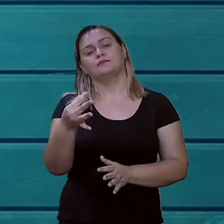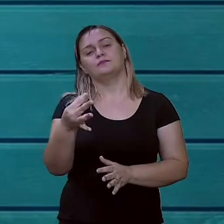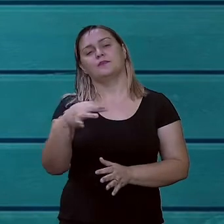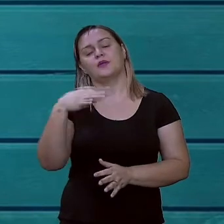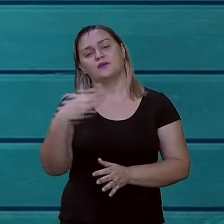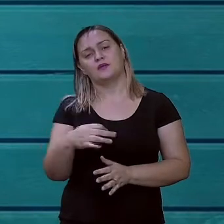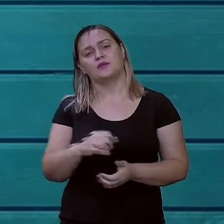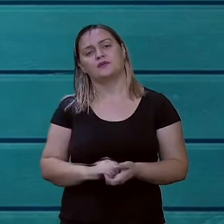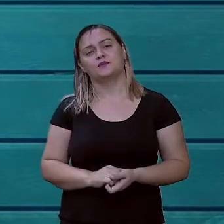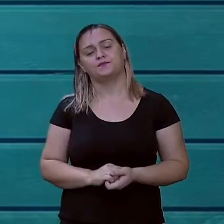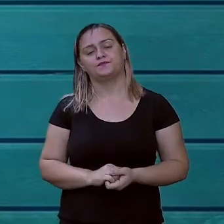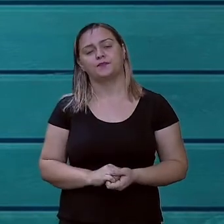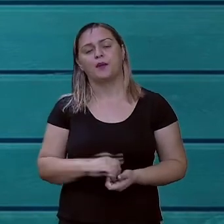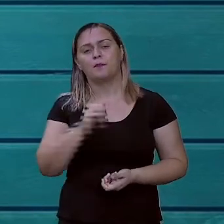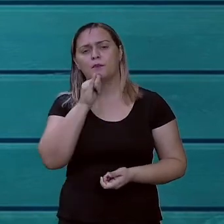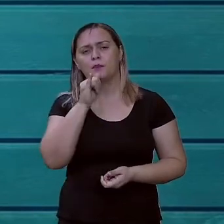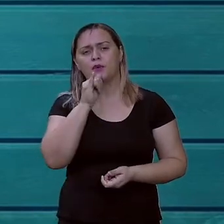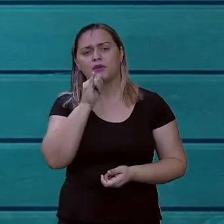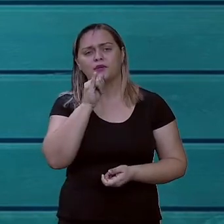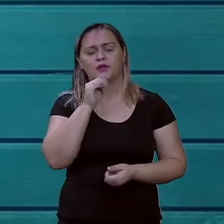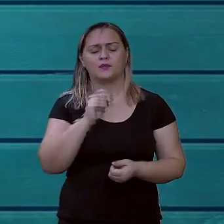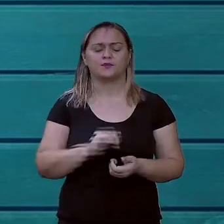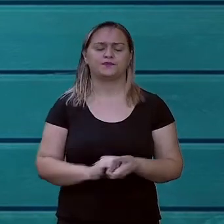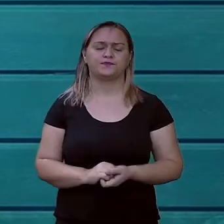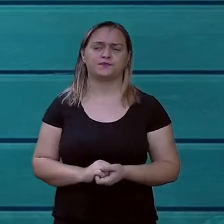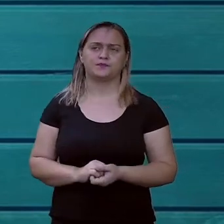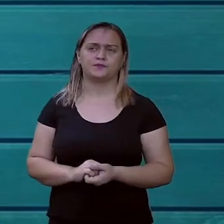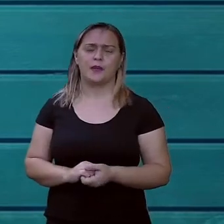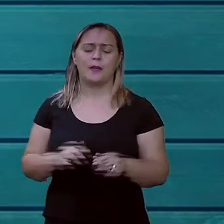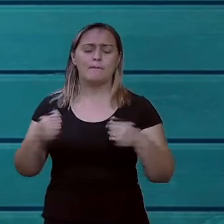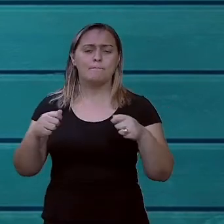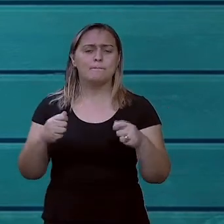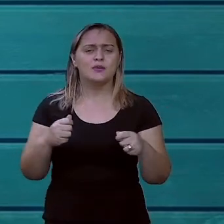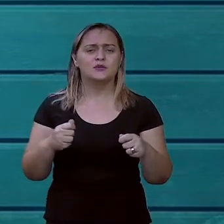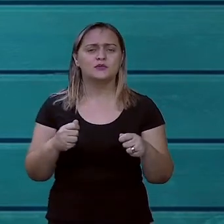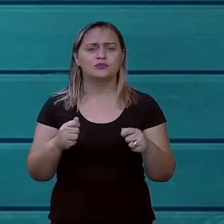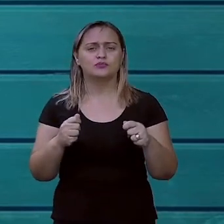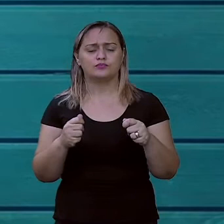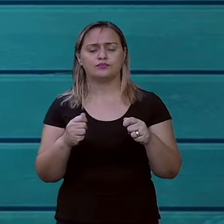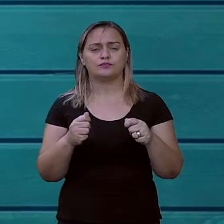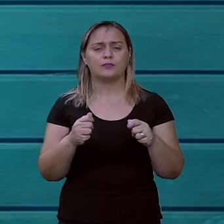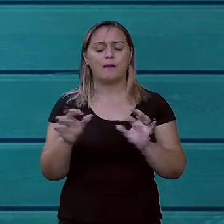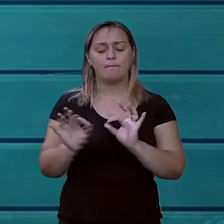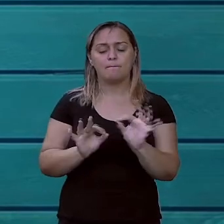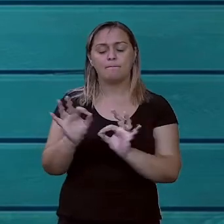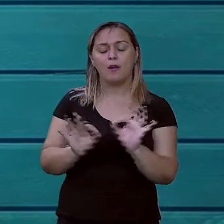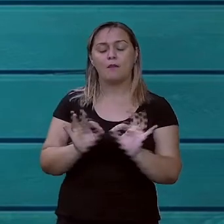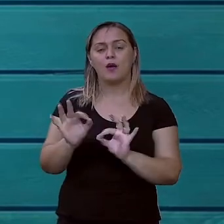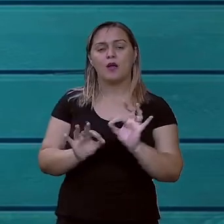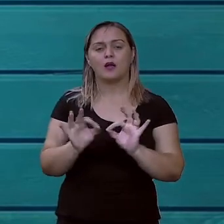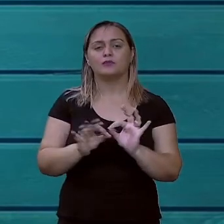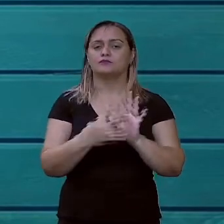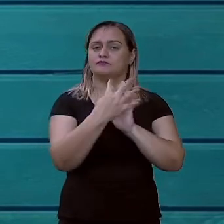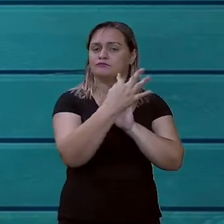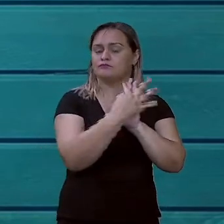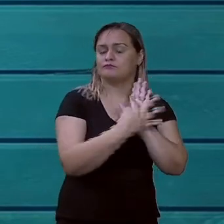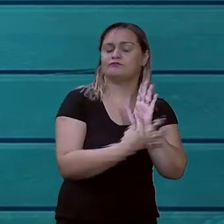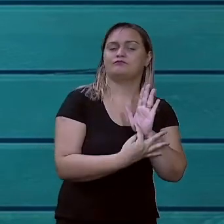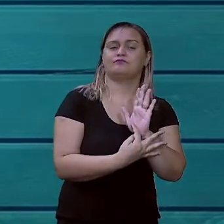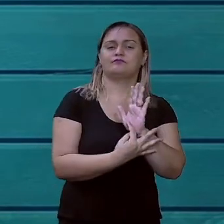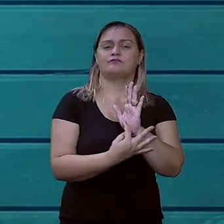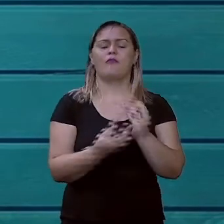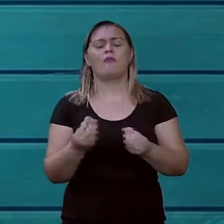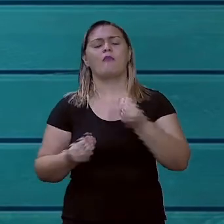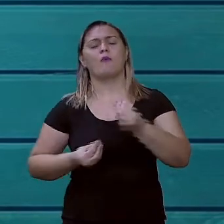o seu tema? Por favor, não imagine pegando uma tesoura e cortando o seu papel, não. recortar o tema aí